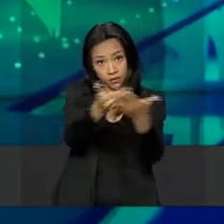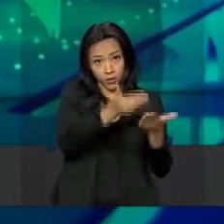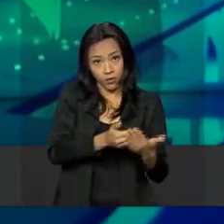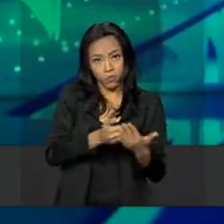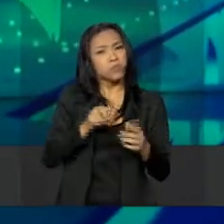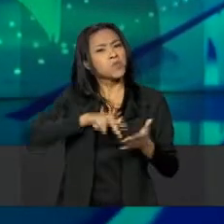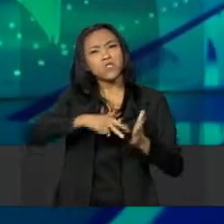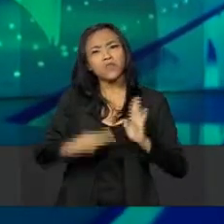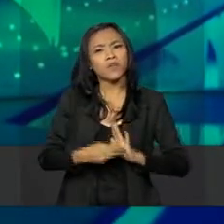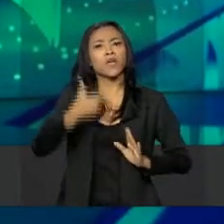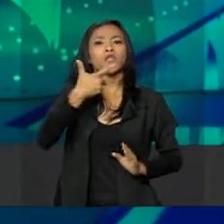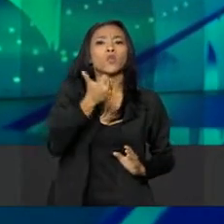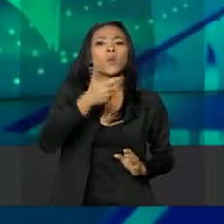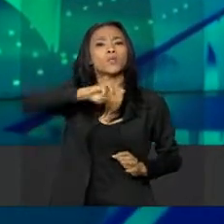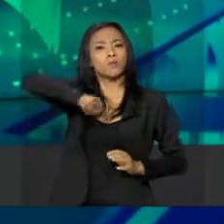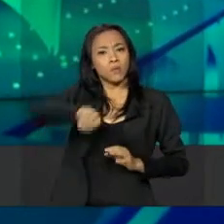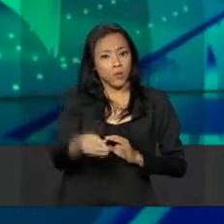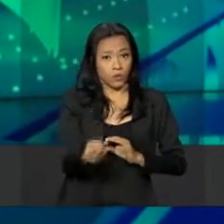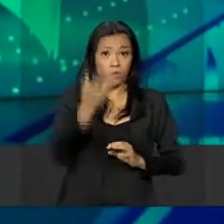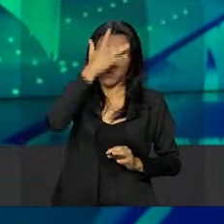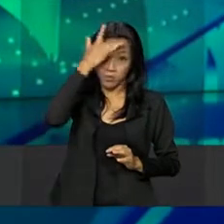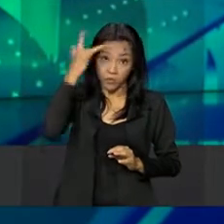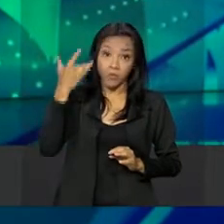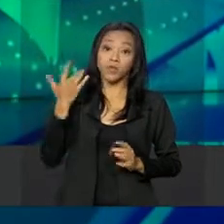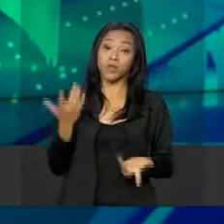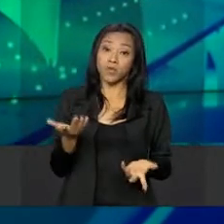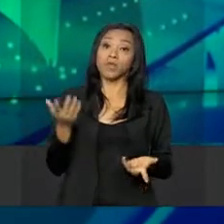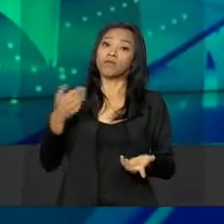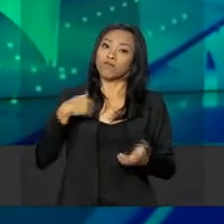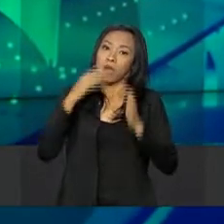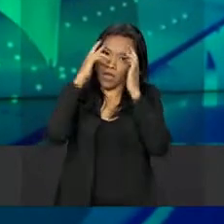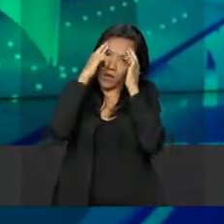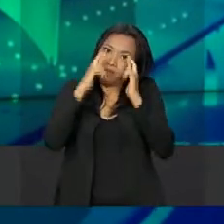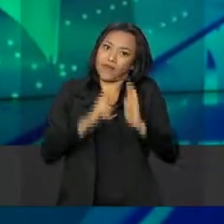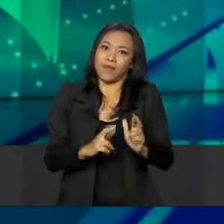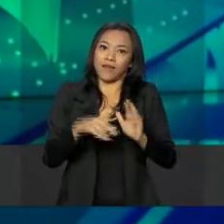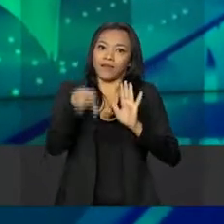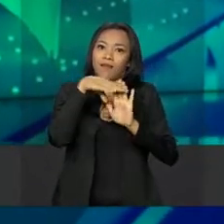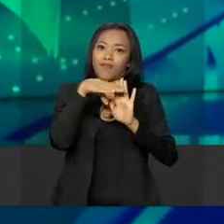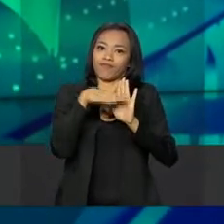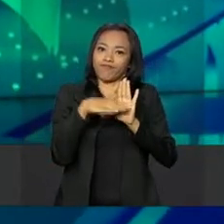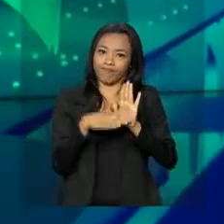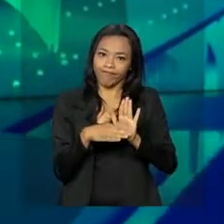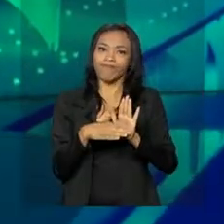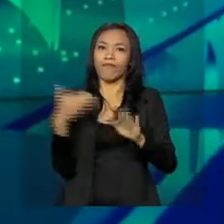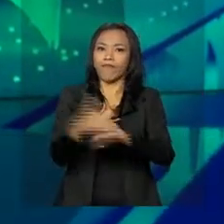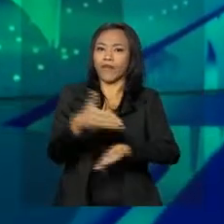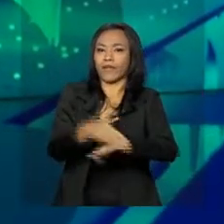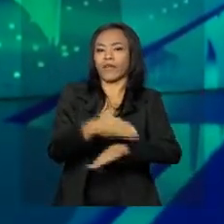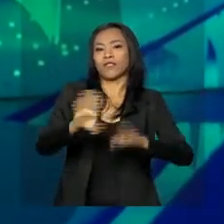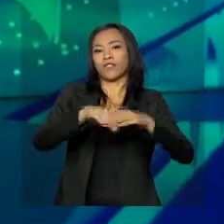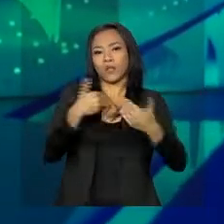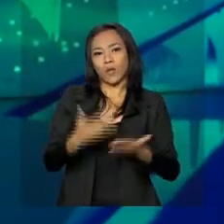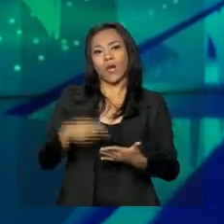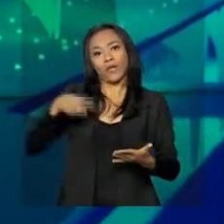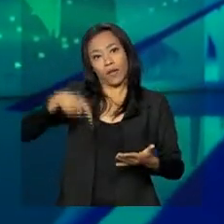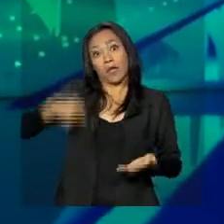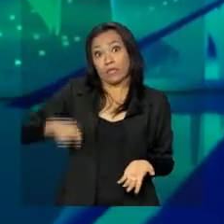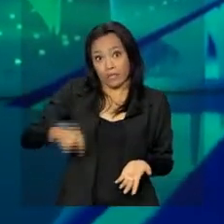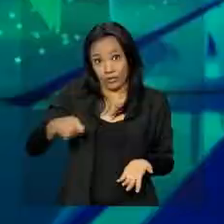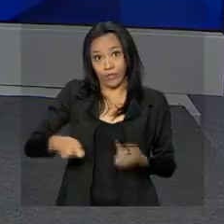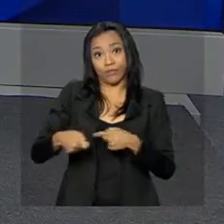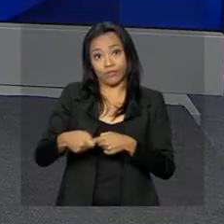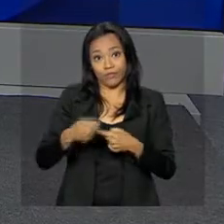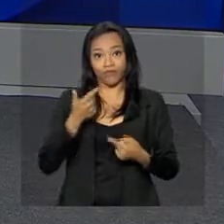cerca de 12 milhões de beneficiados, cumpriram o percentual mínimo de frequência escolar exigido pelo programa Bolsa